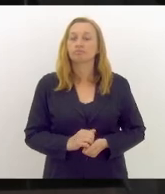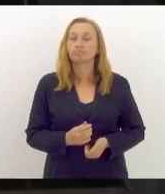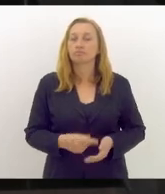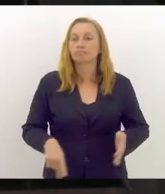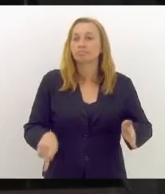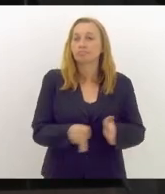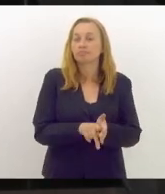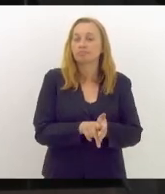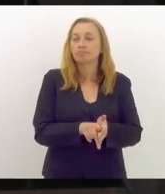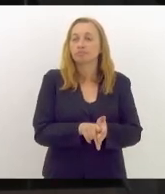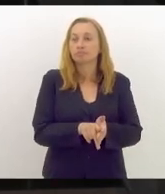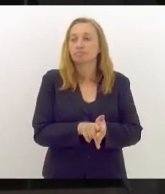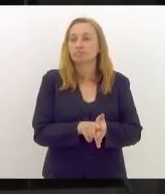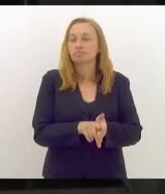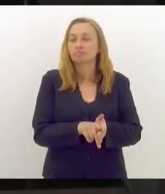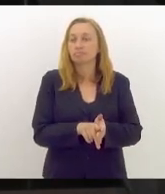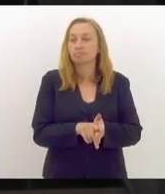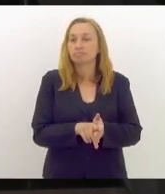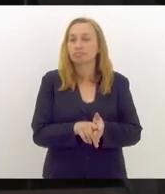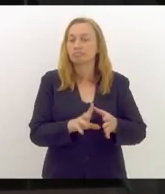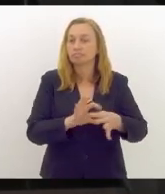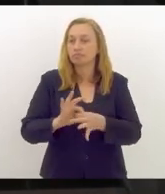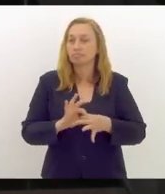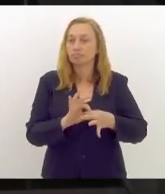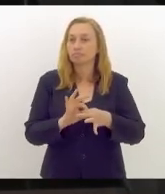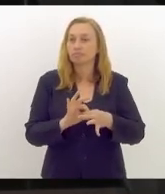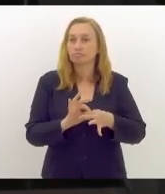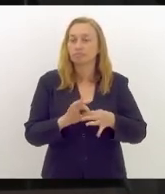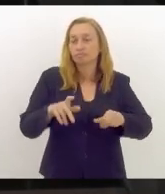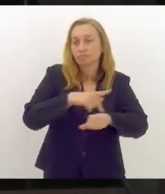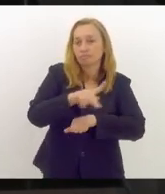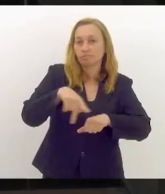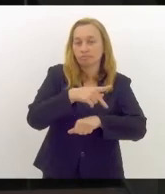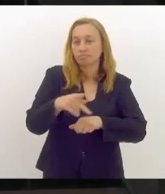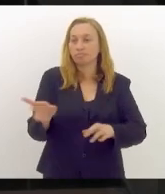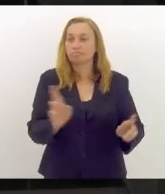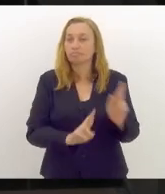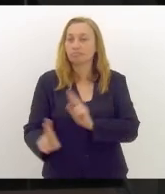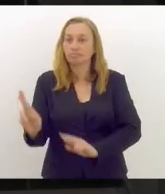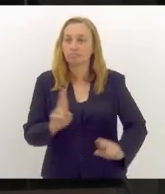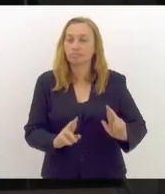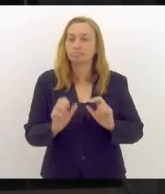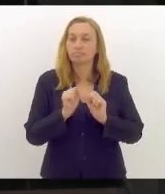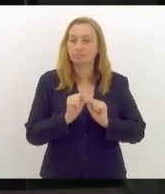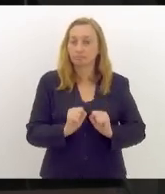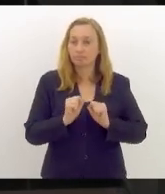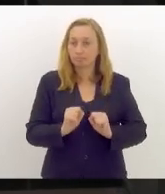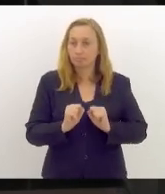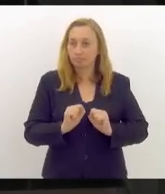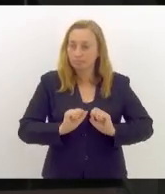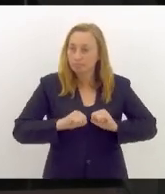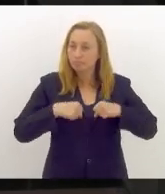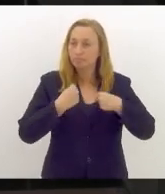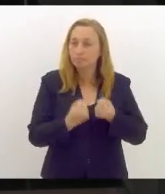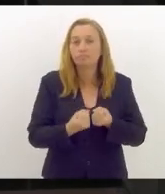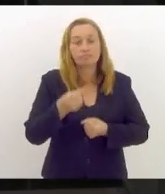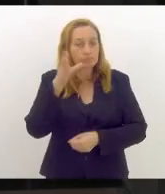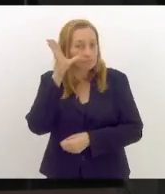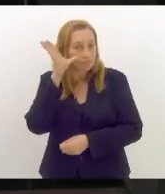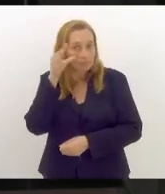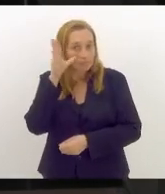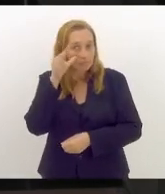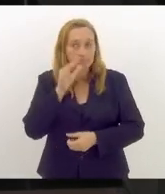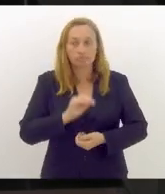que podem se relacionar na defesa dos seus interesses na